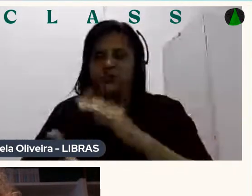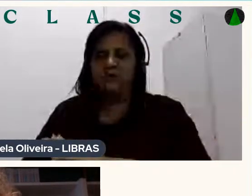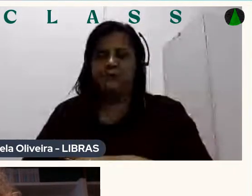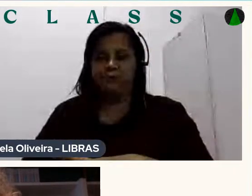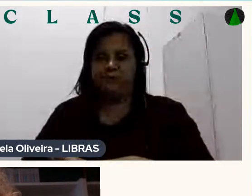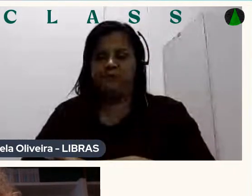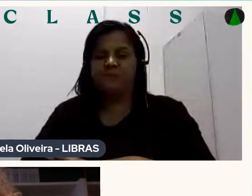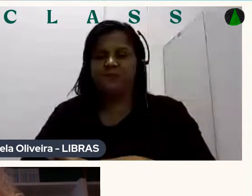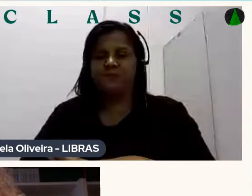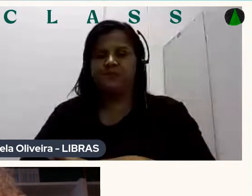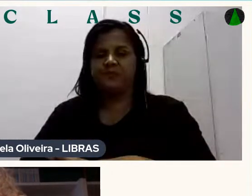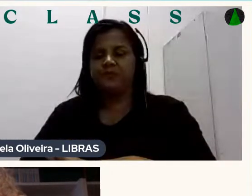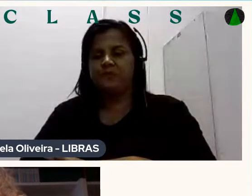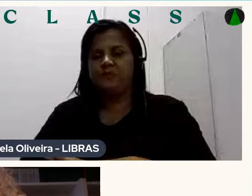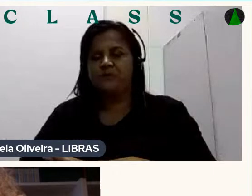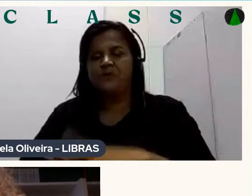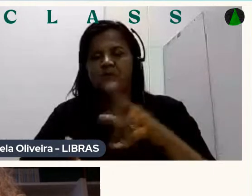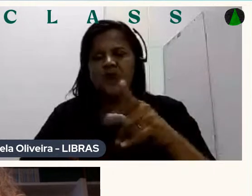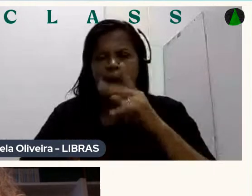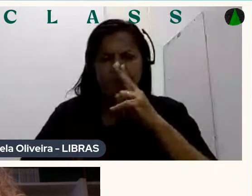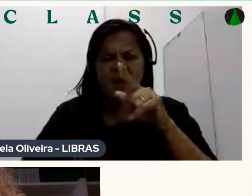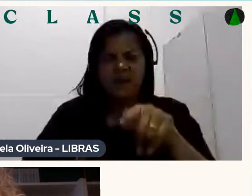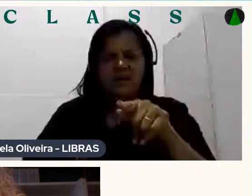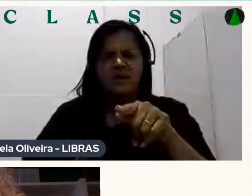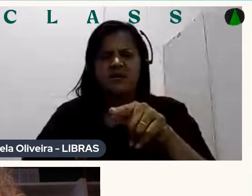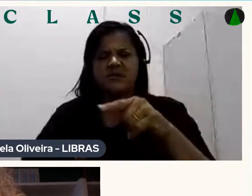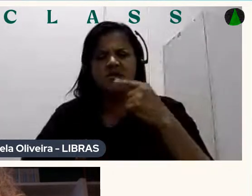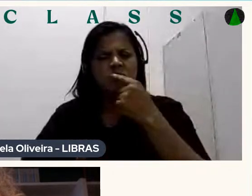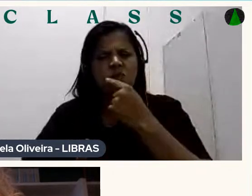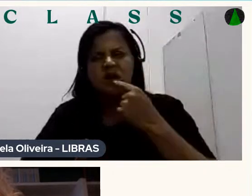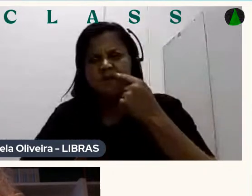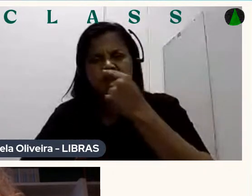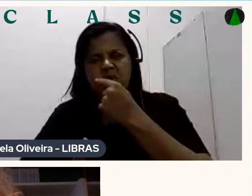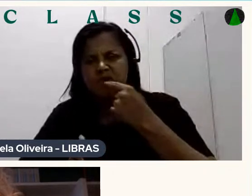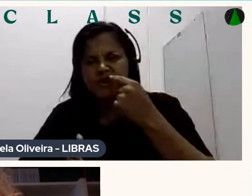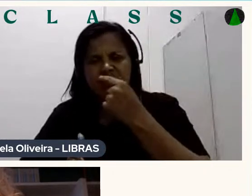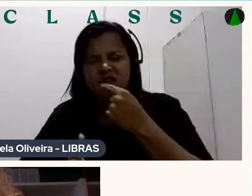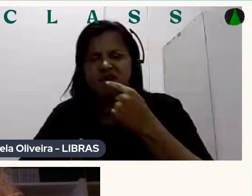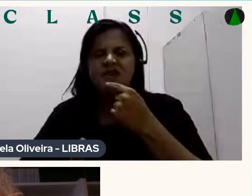Impressão De um De uma boquinha Do personagem